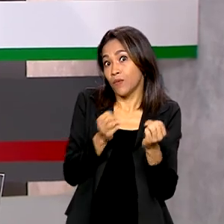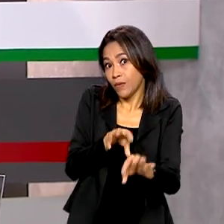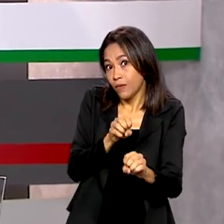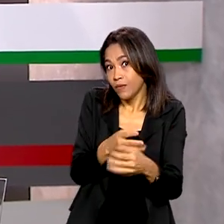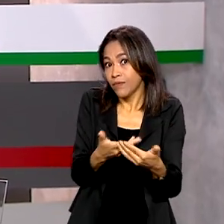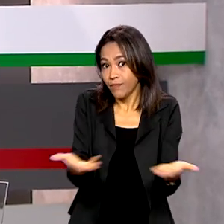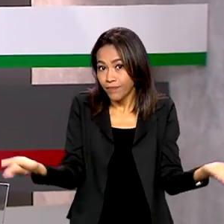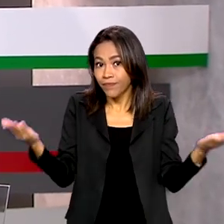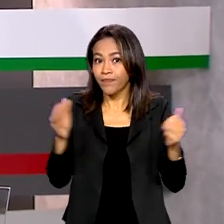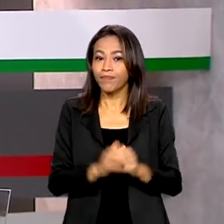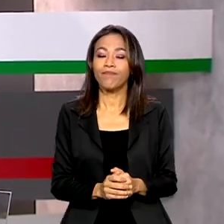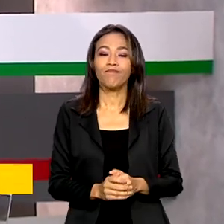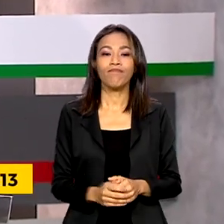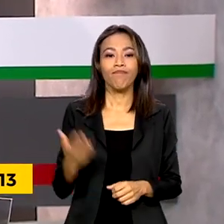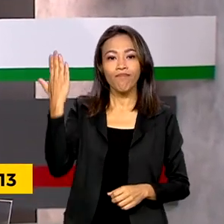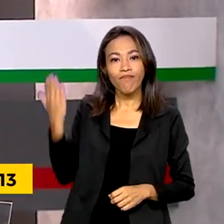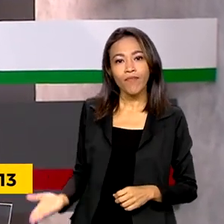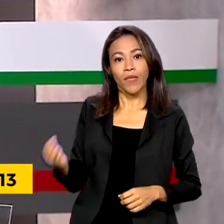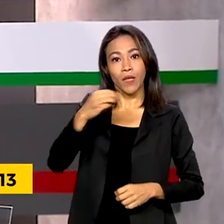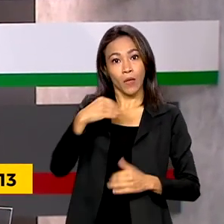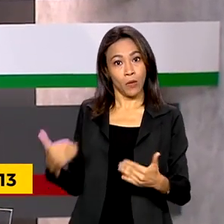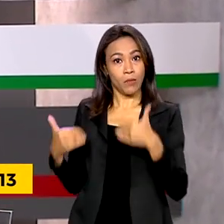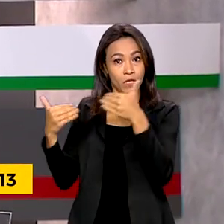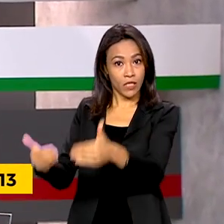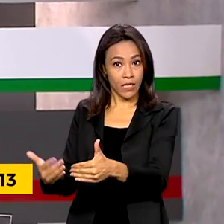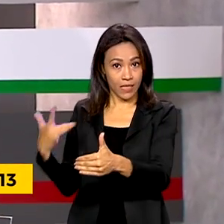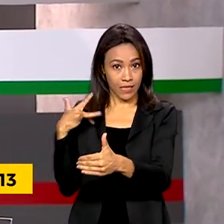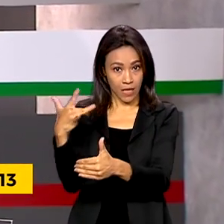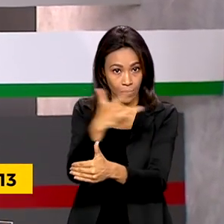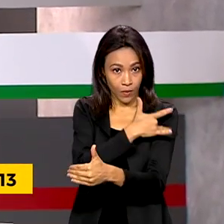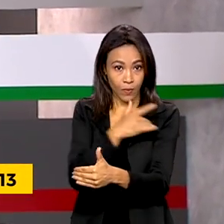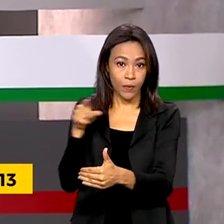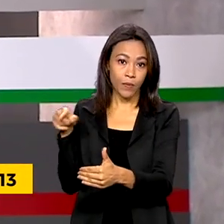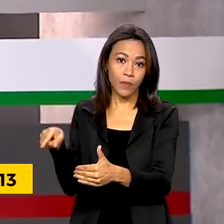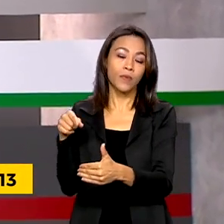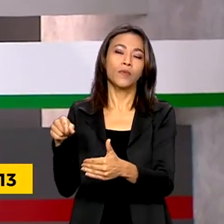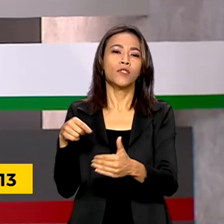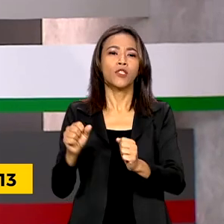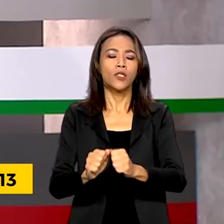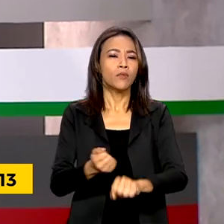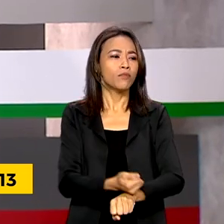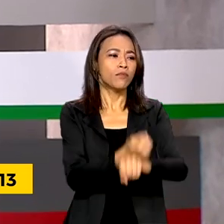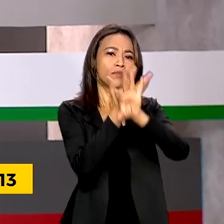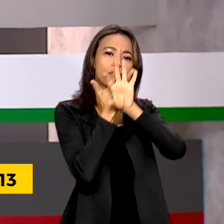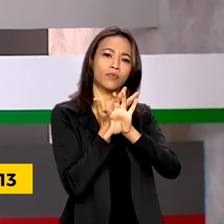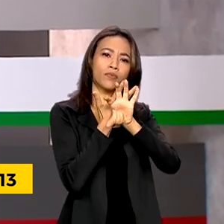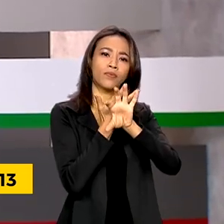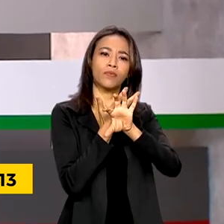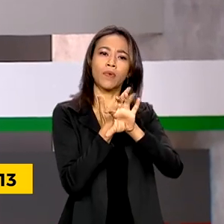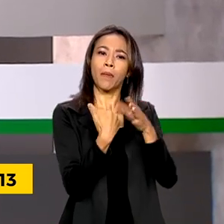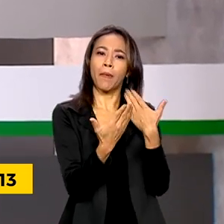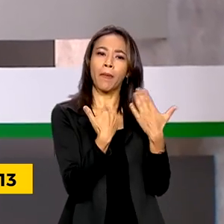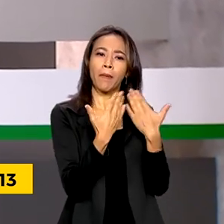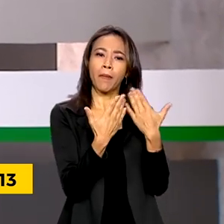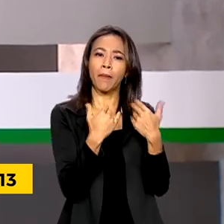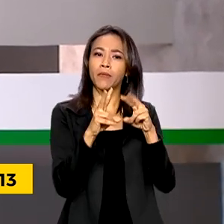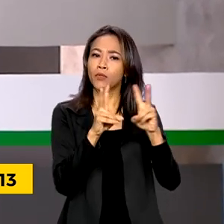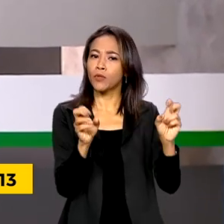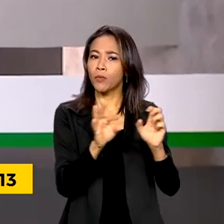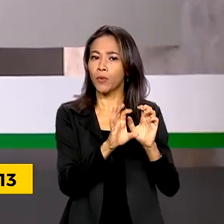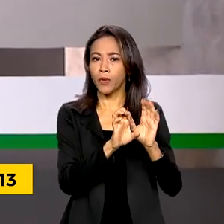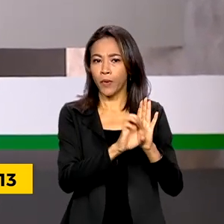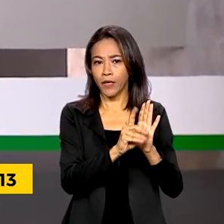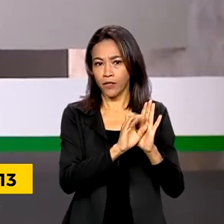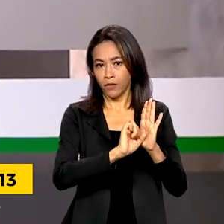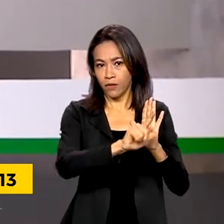O Ministério da Saúde promoveu uma conversa online para tirar dúvidas sobre o novo edital do programa Mais Médicos. As